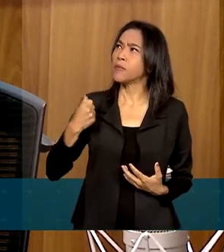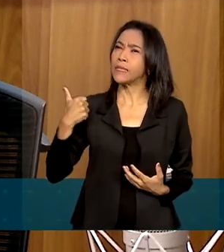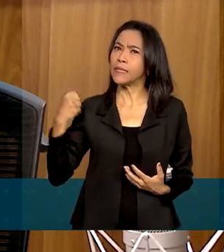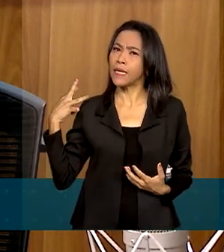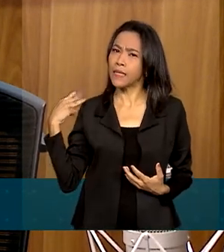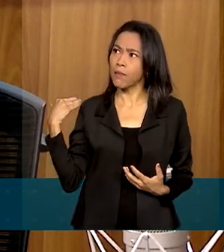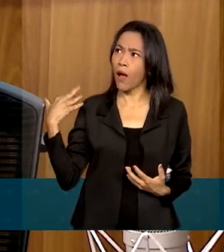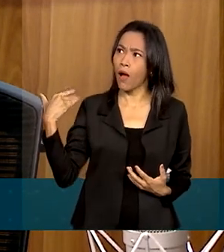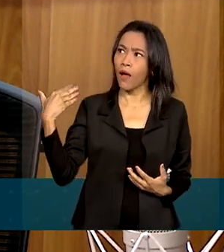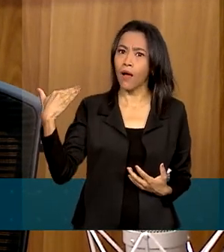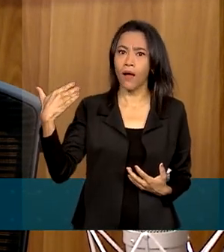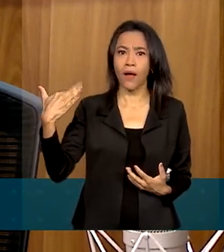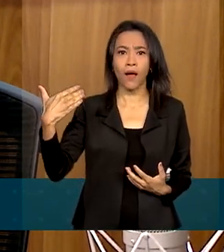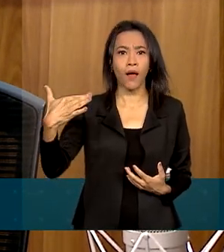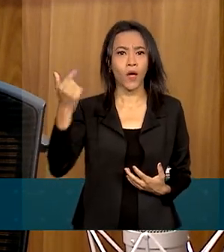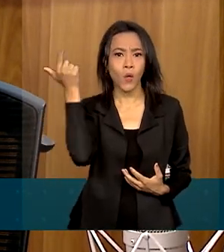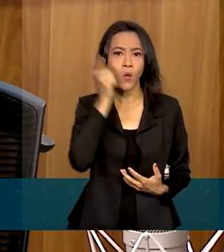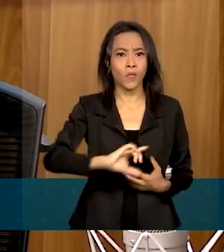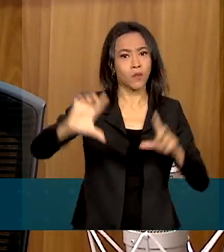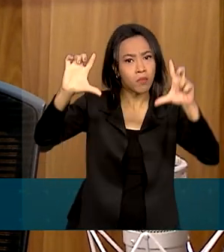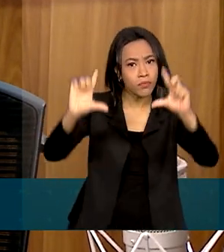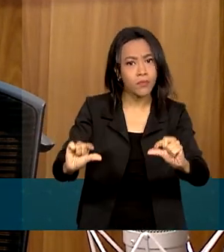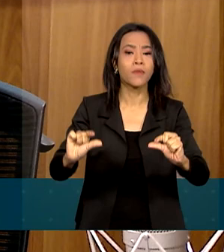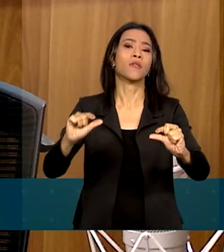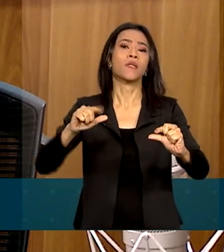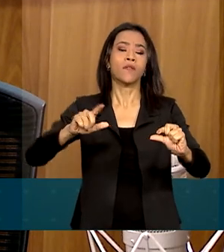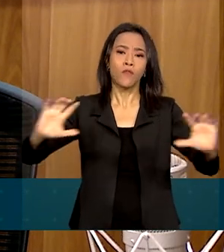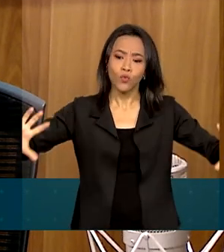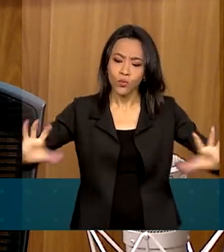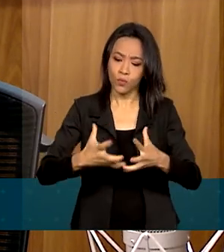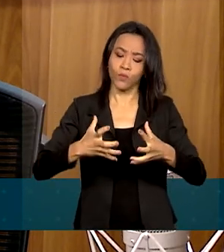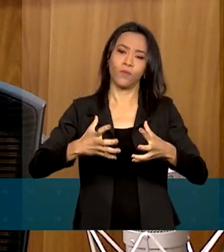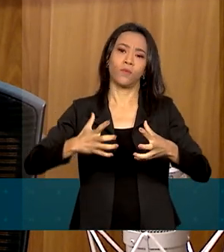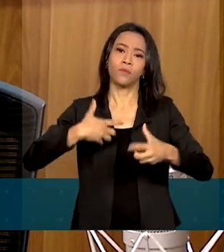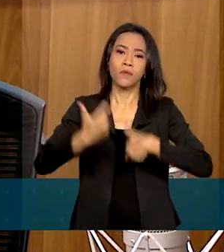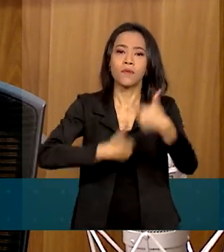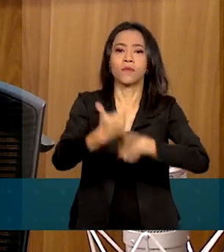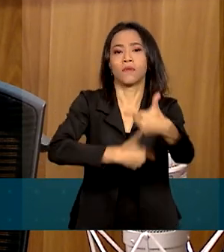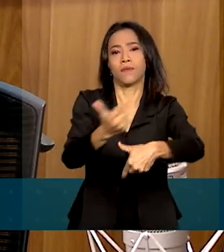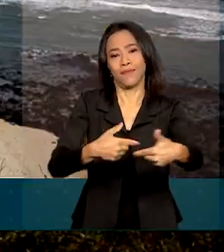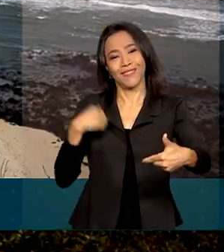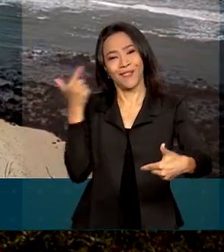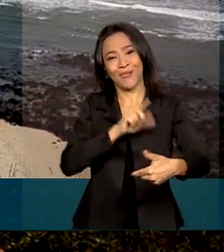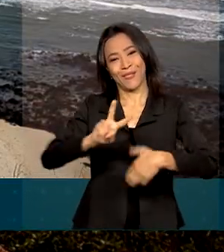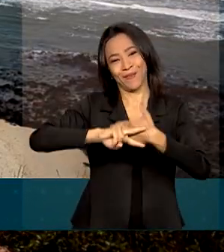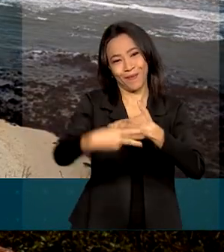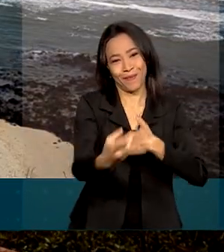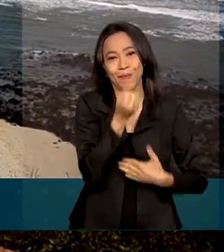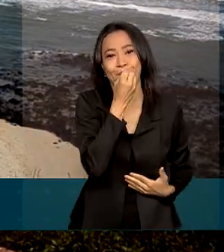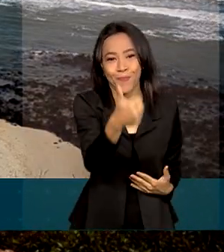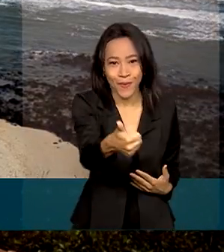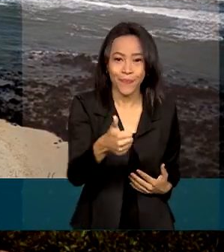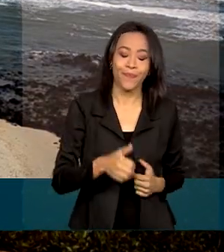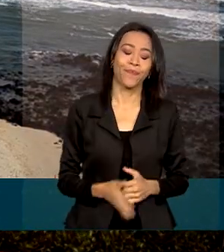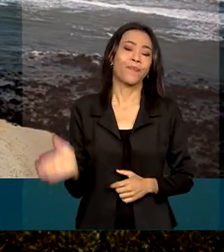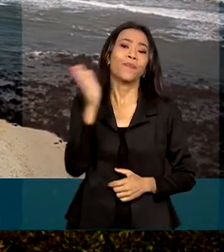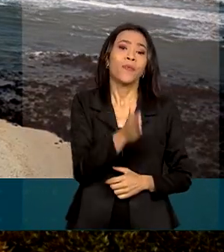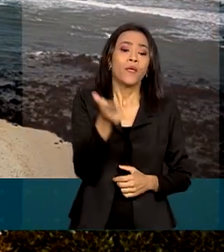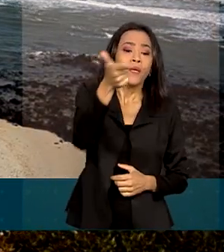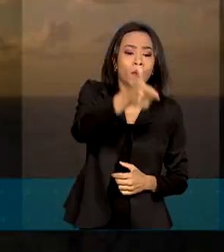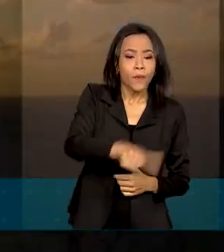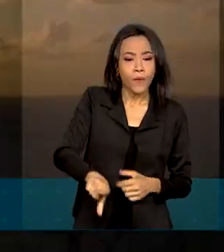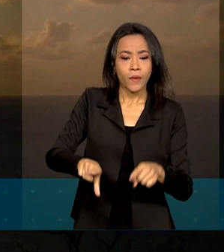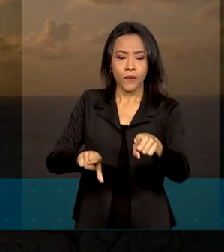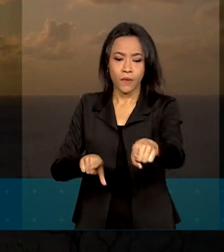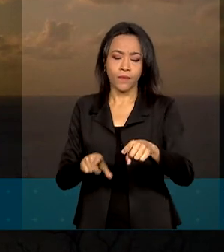conseguimos reverter essa sequência. Foi um trabalho conjunto, de forma integrada, que trouxe esse resultado. E uma boa notícia para os mares do